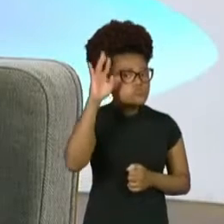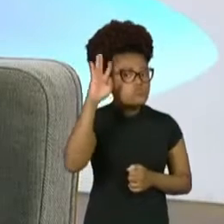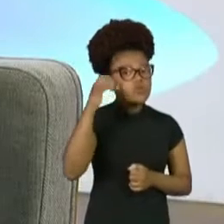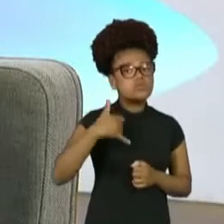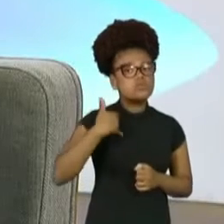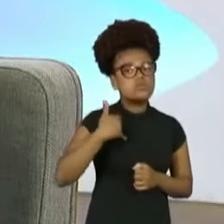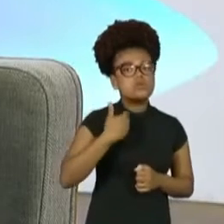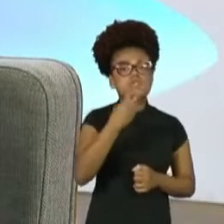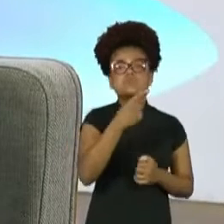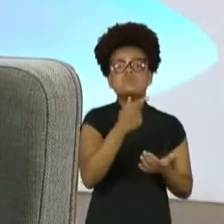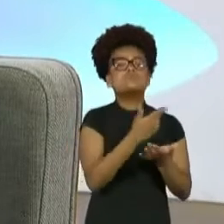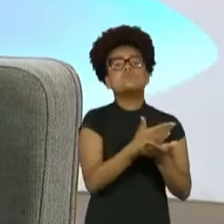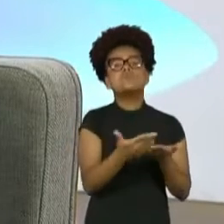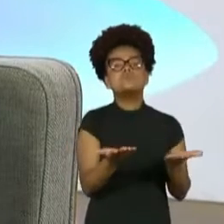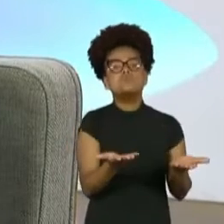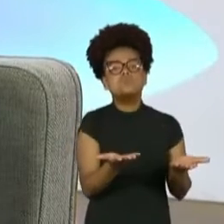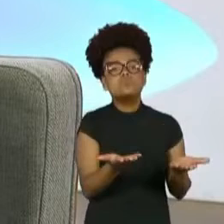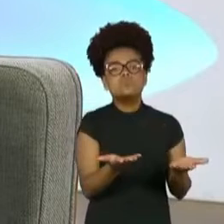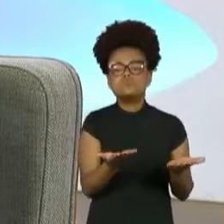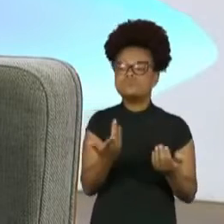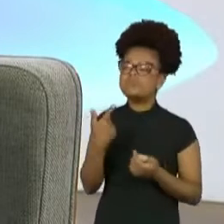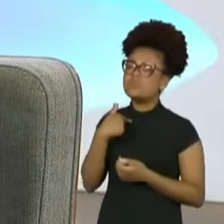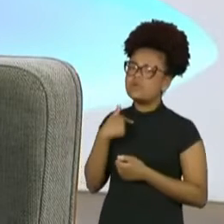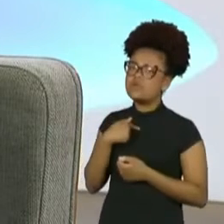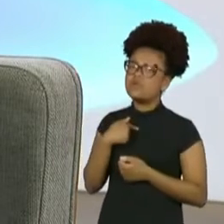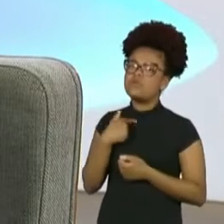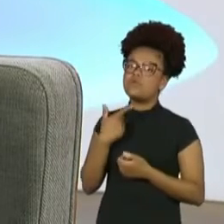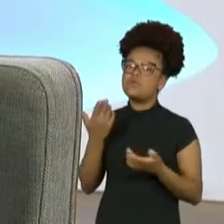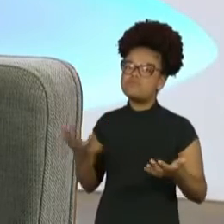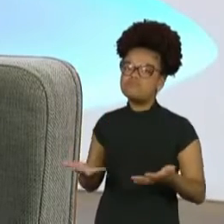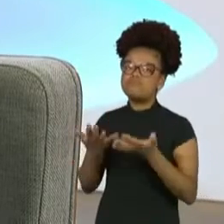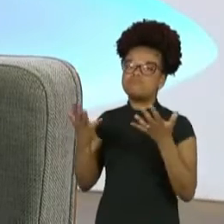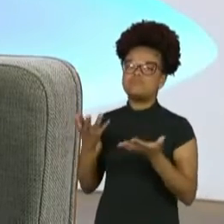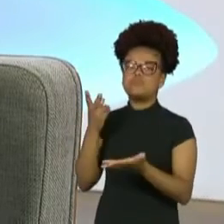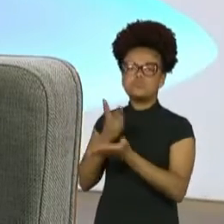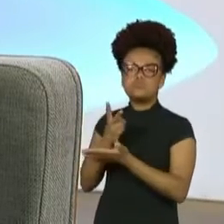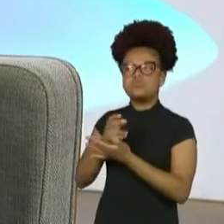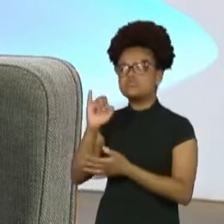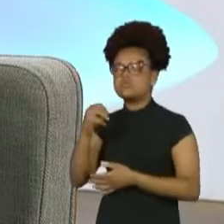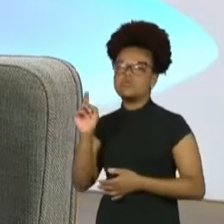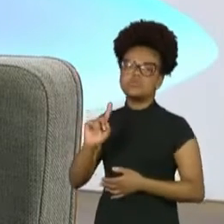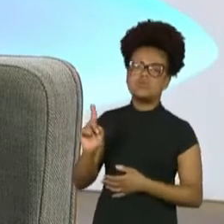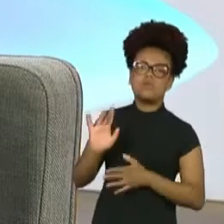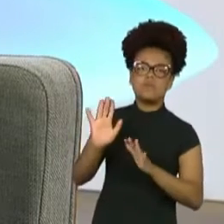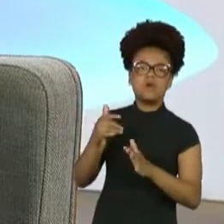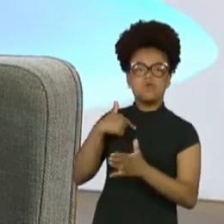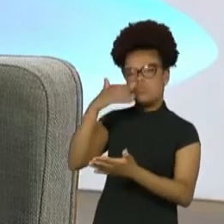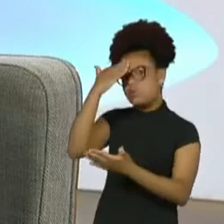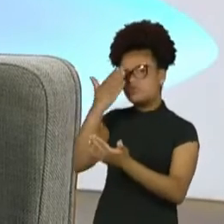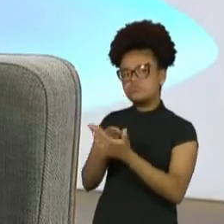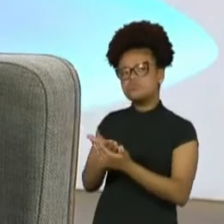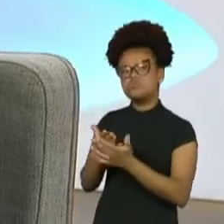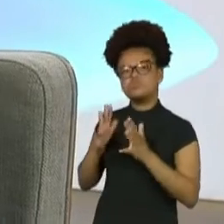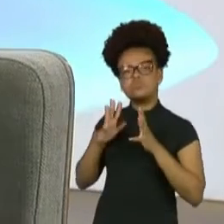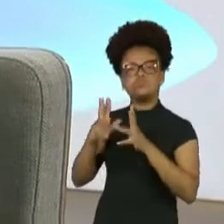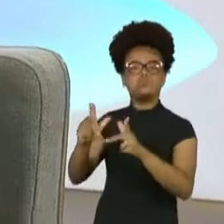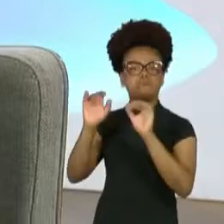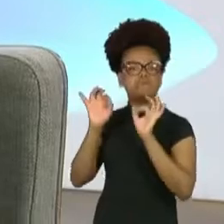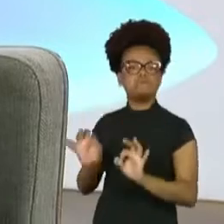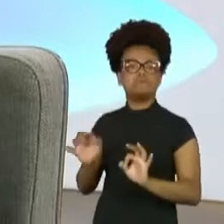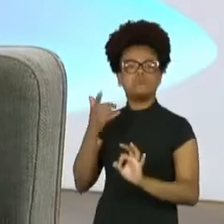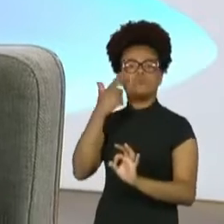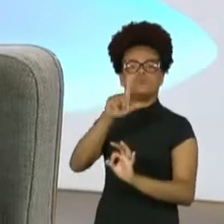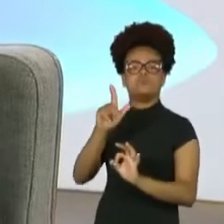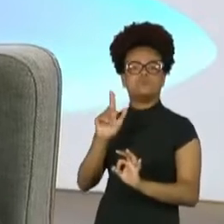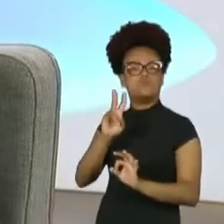Ah, vai em frente, não desista. Vai dar tudo certo. desista do sonho, vai dar tudo certo. Eu queria até